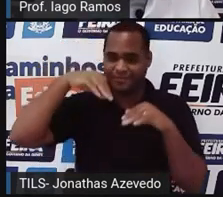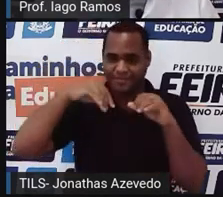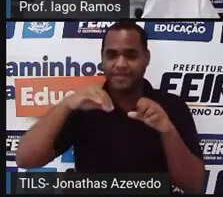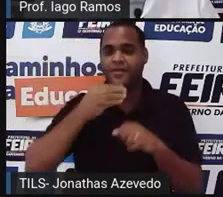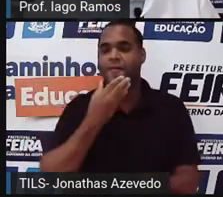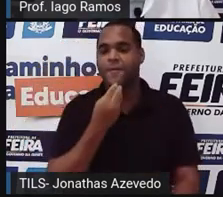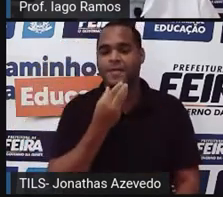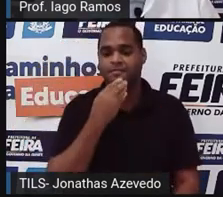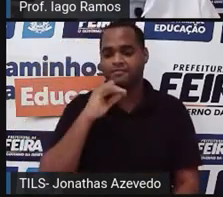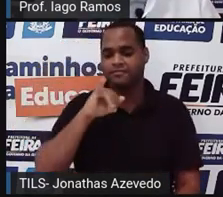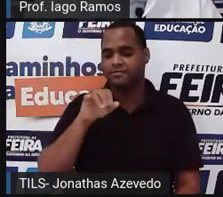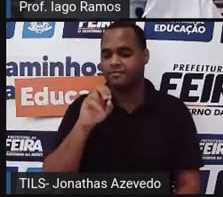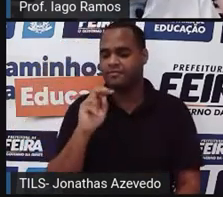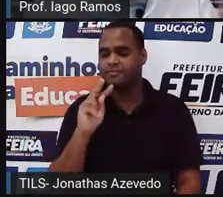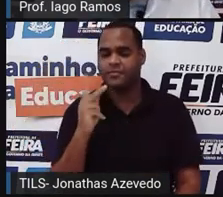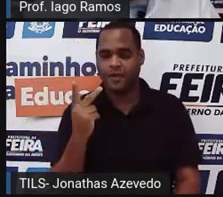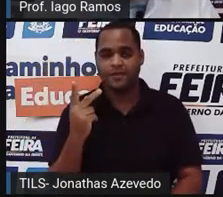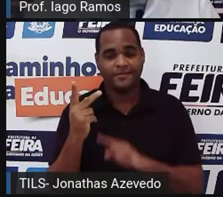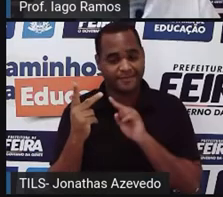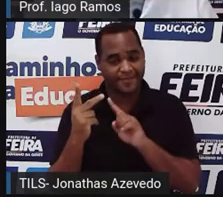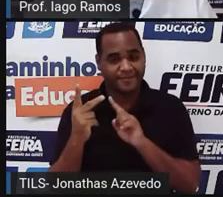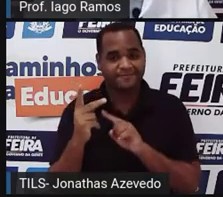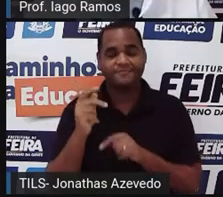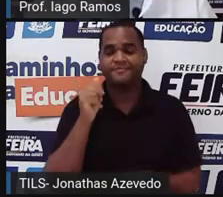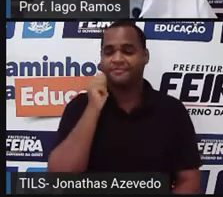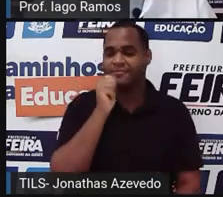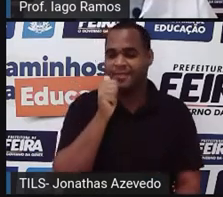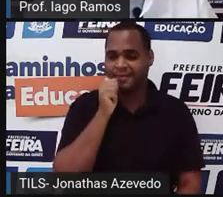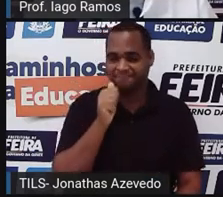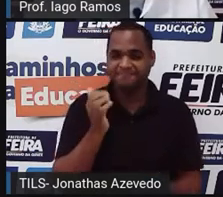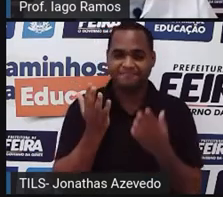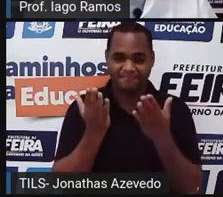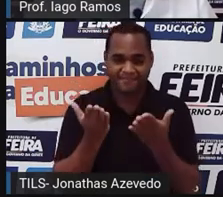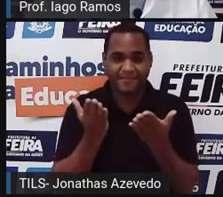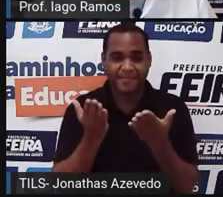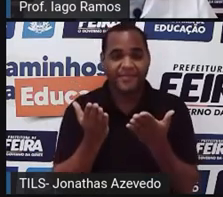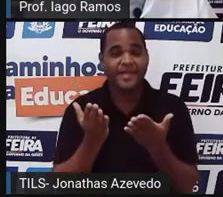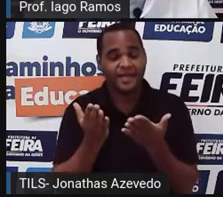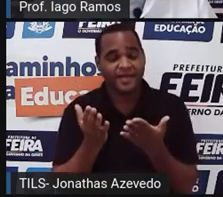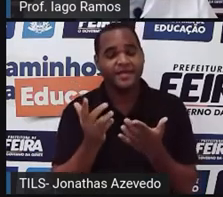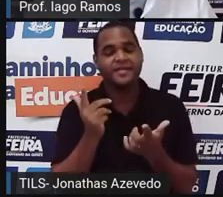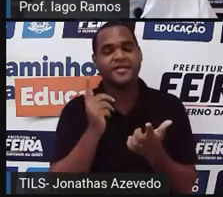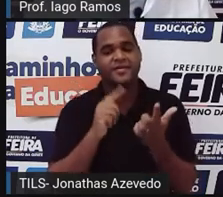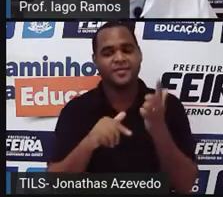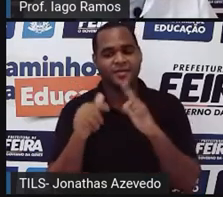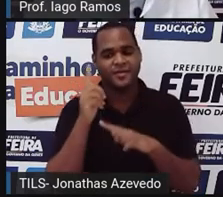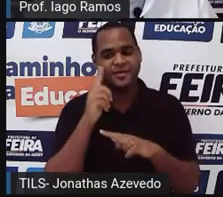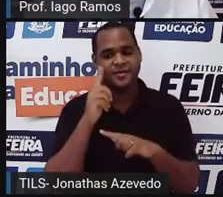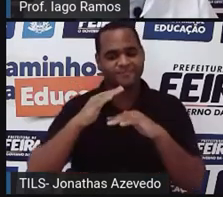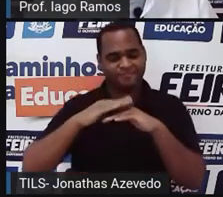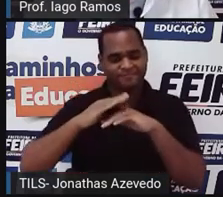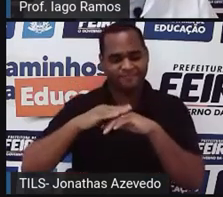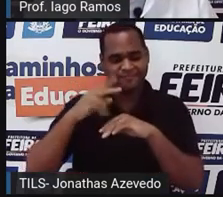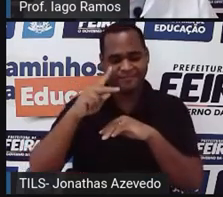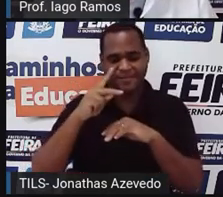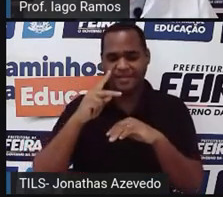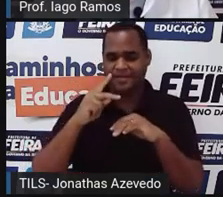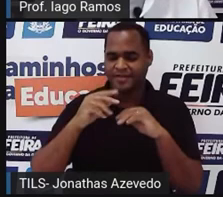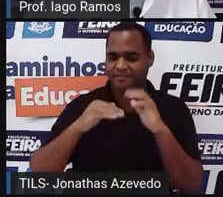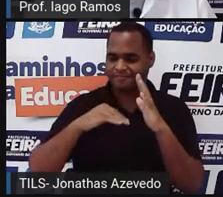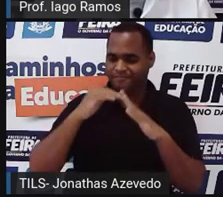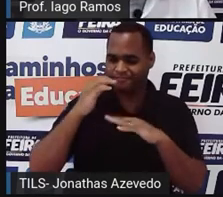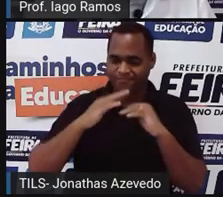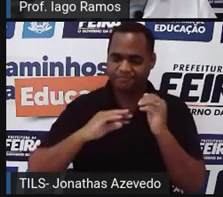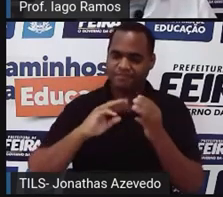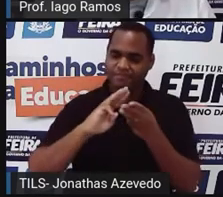Glenn, a Kathleen Johnson, né, foi a matemática responsável, né, uma das